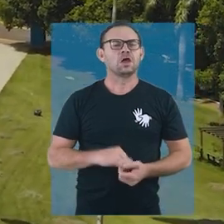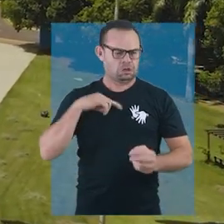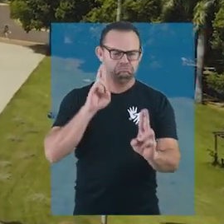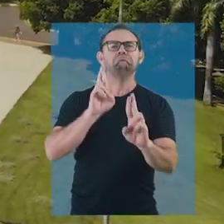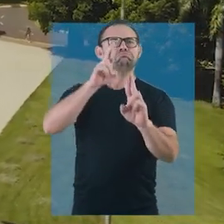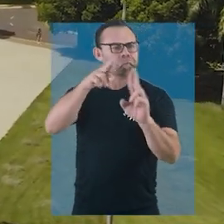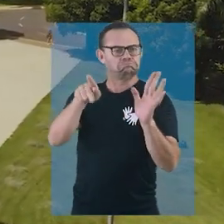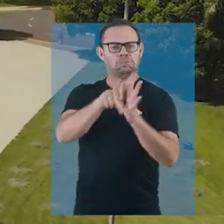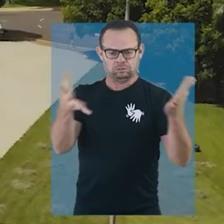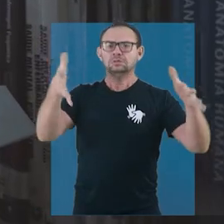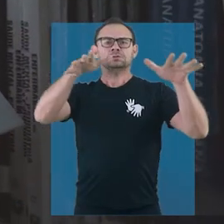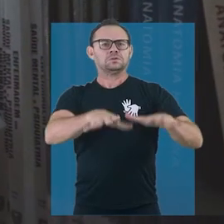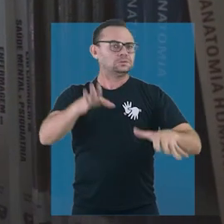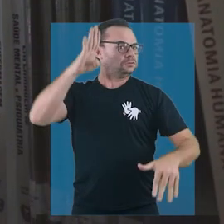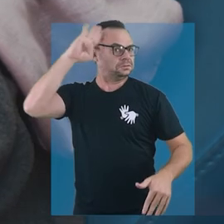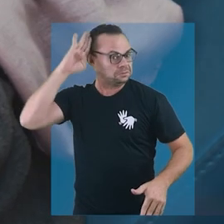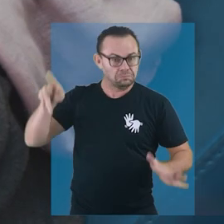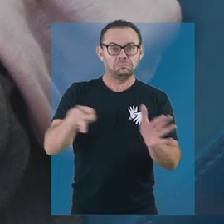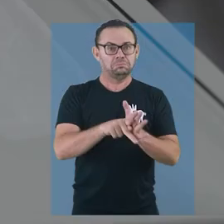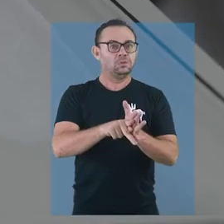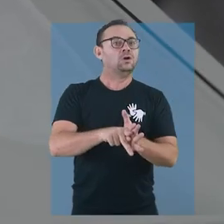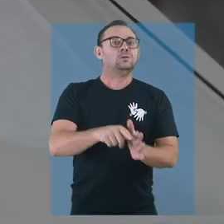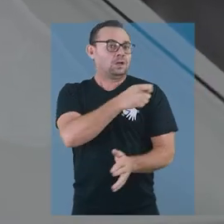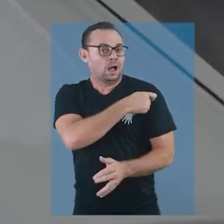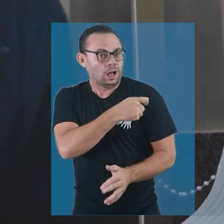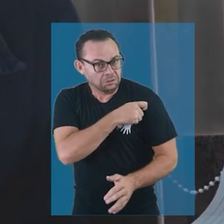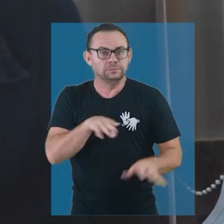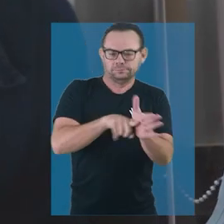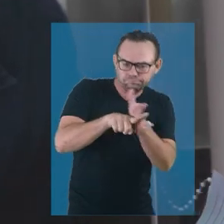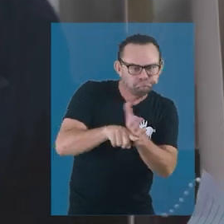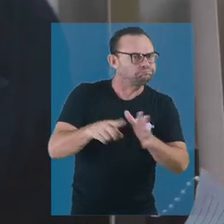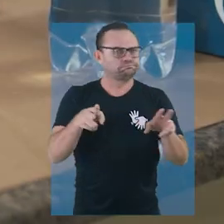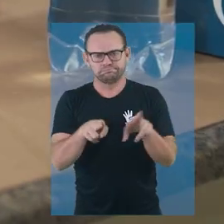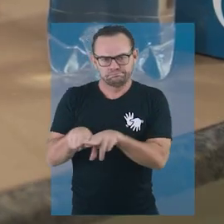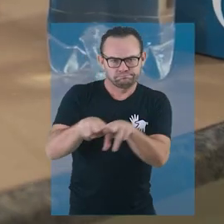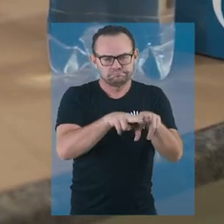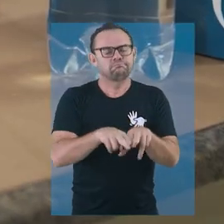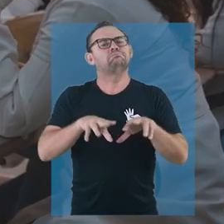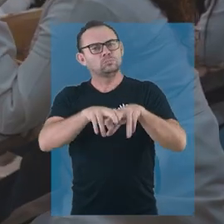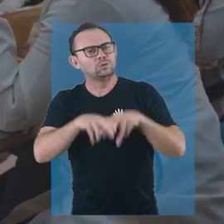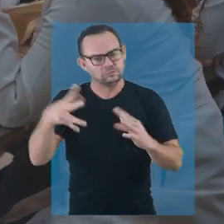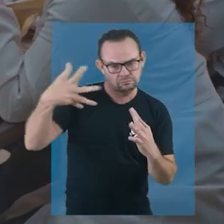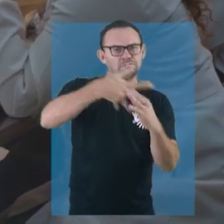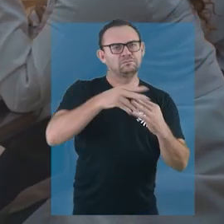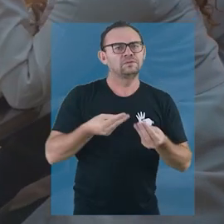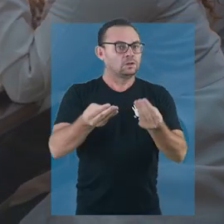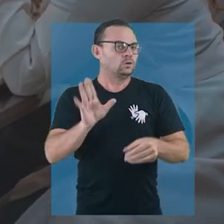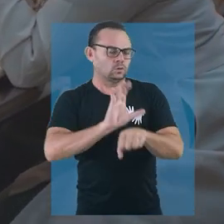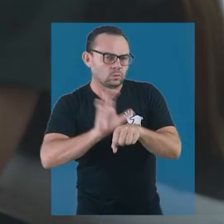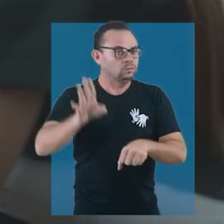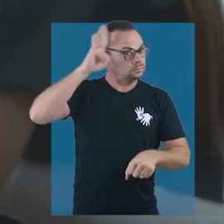Education. Referência na evolução acadêmica de estudantes e pesquisadores, a UFMS oferece